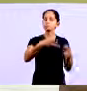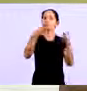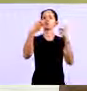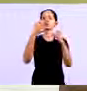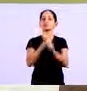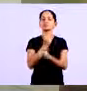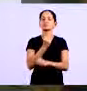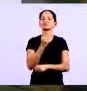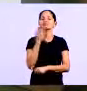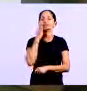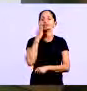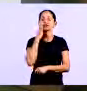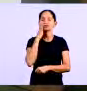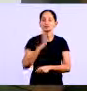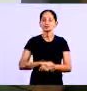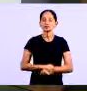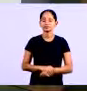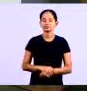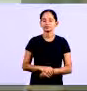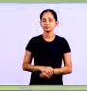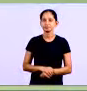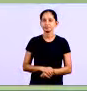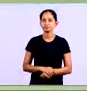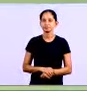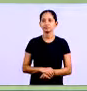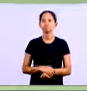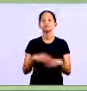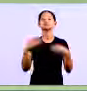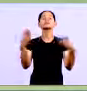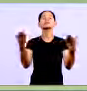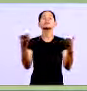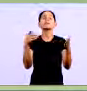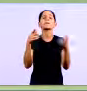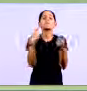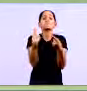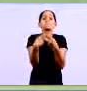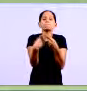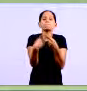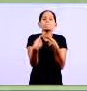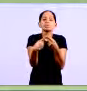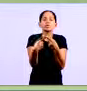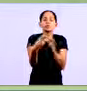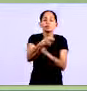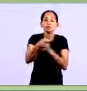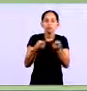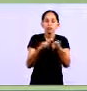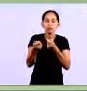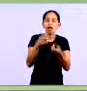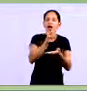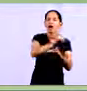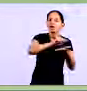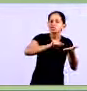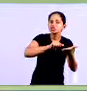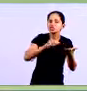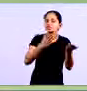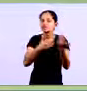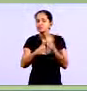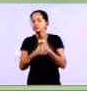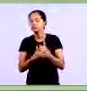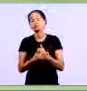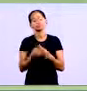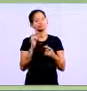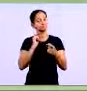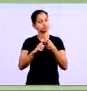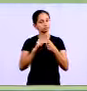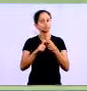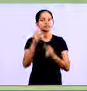Com certeza Aqui tem outra questão Por que controlar O ativo imobilizado Bom Para você ter controle De patrimônio É